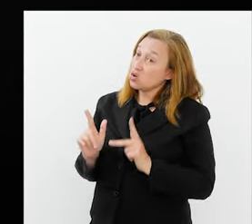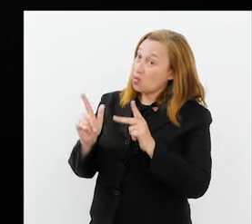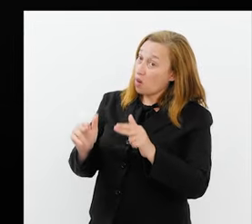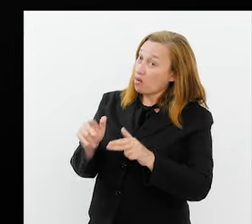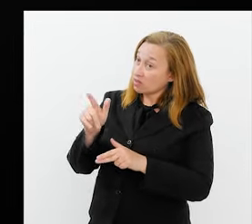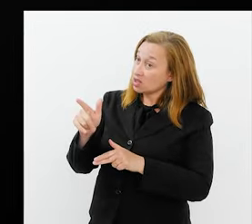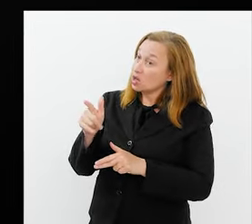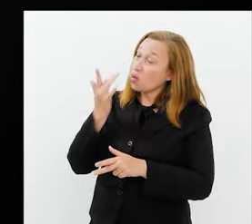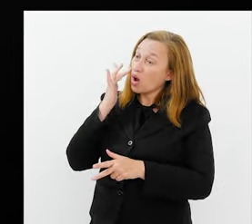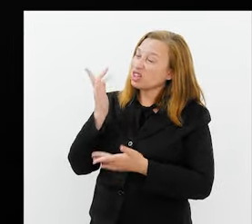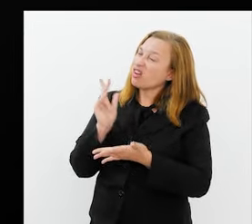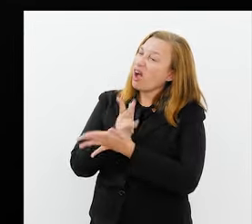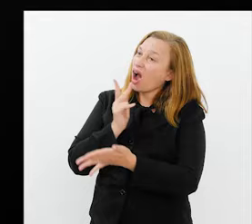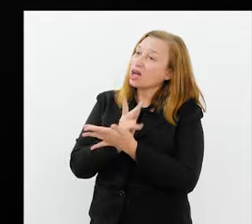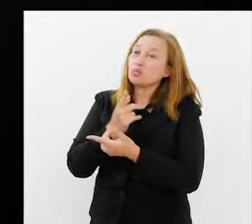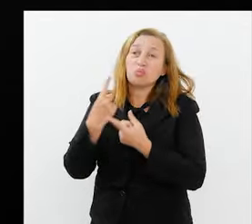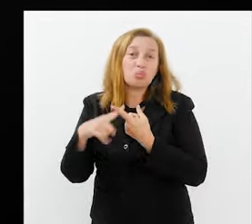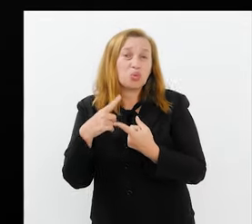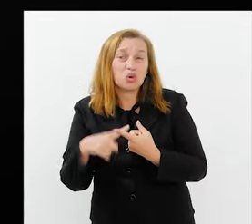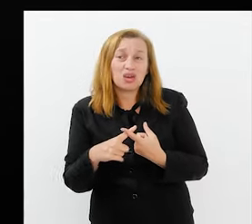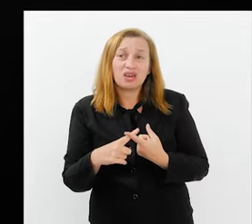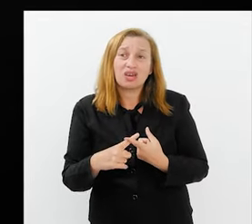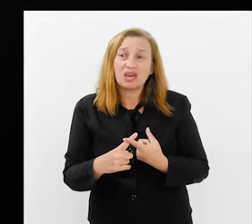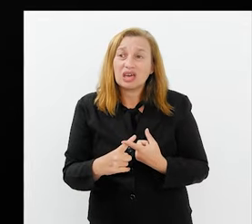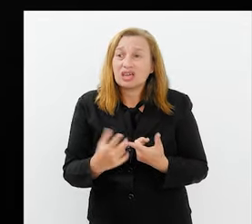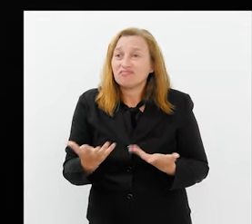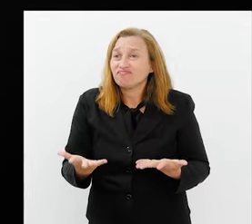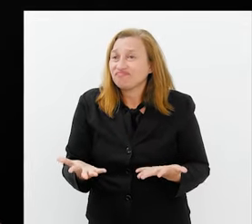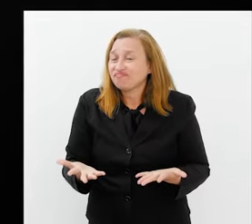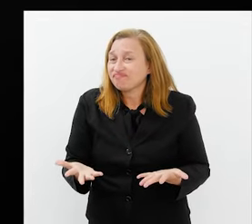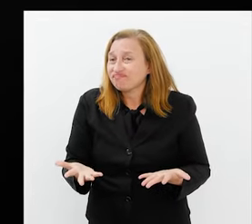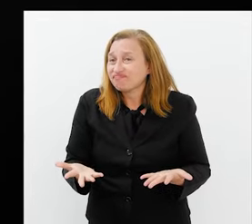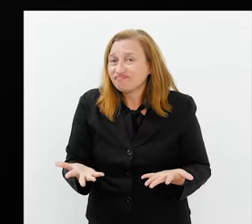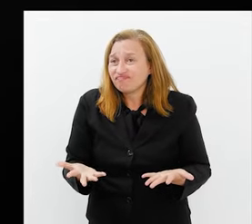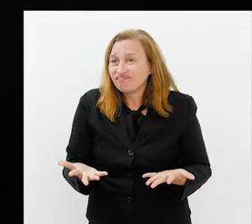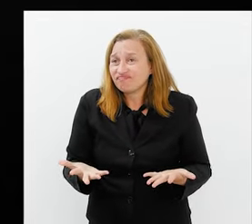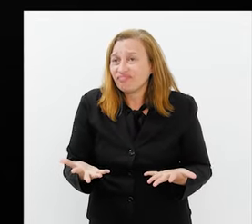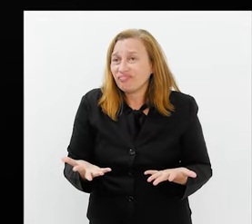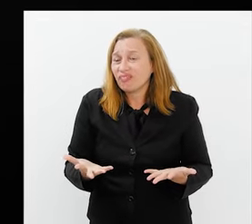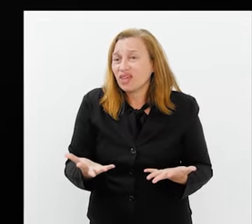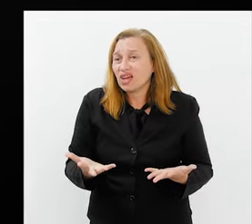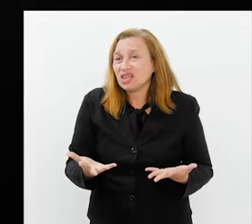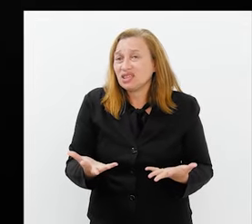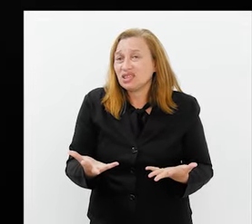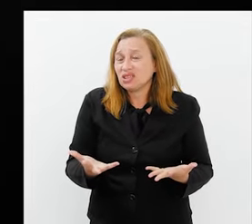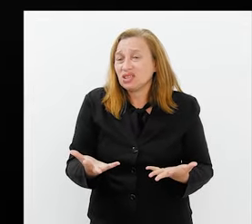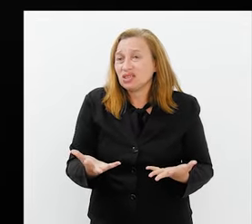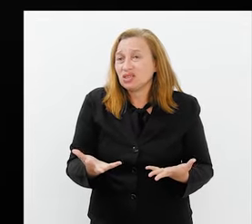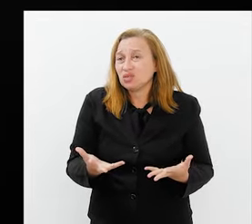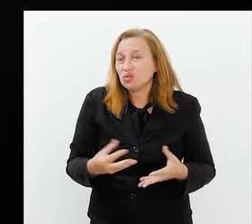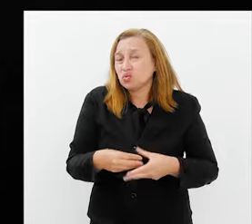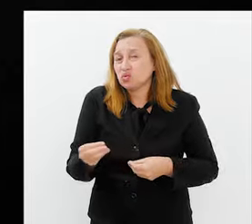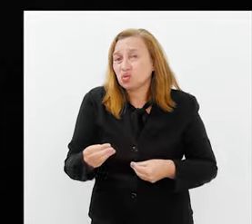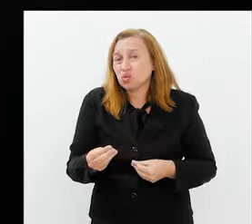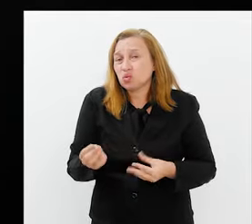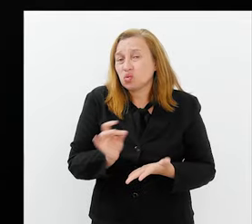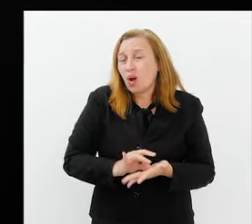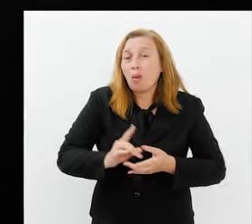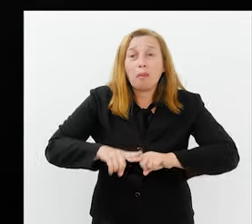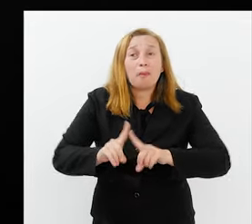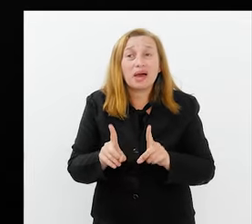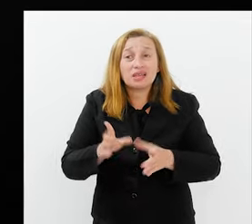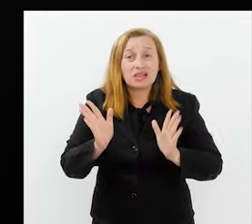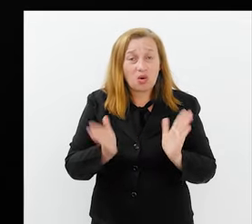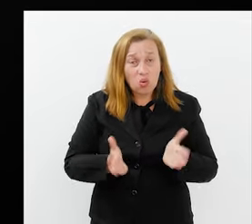eu acho cruel, né? Porque isso foge da normalidade, né?